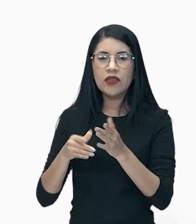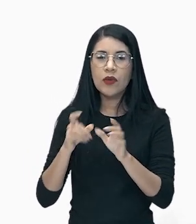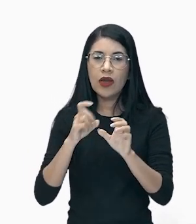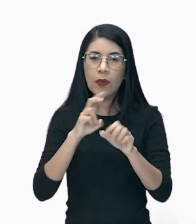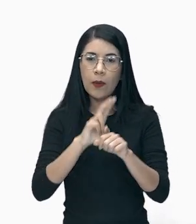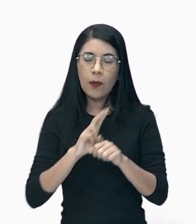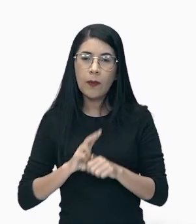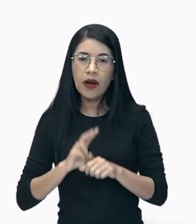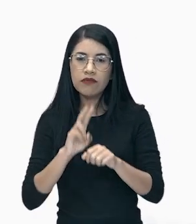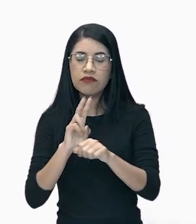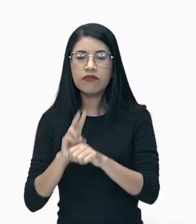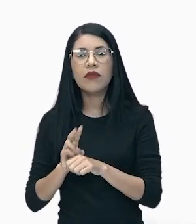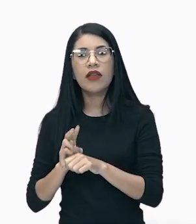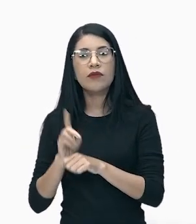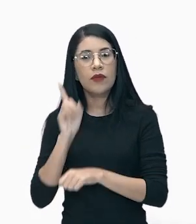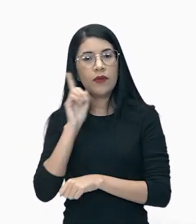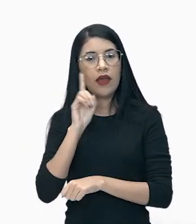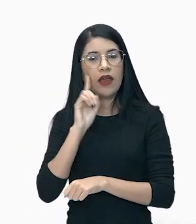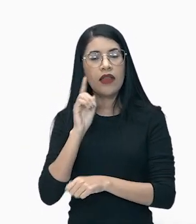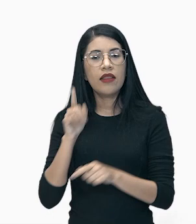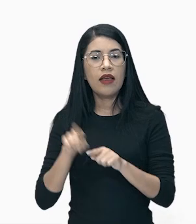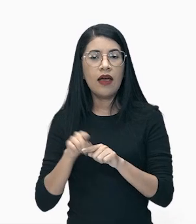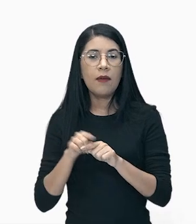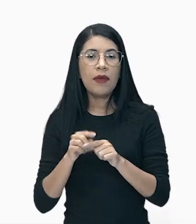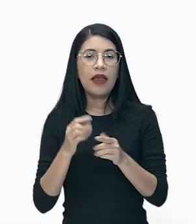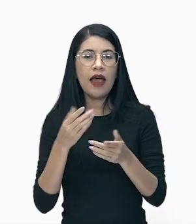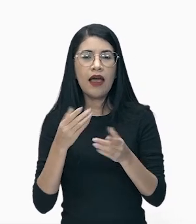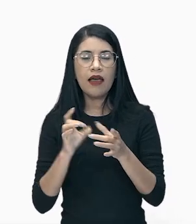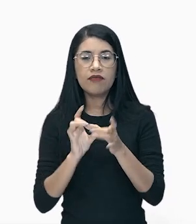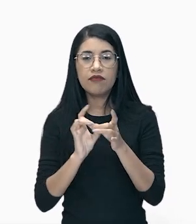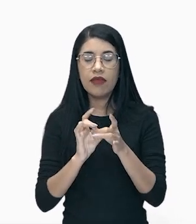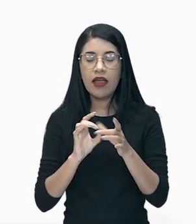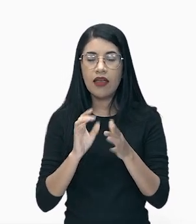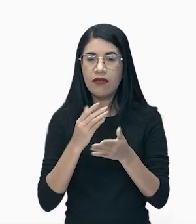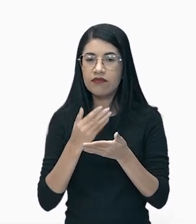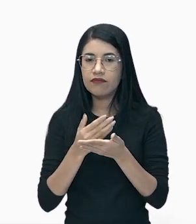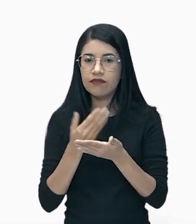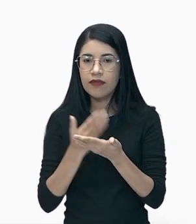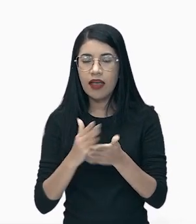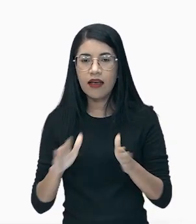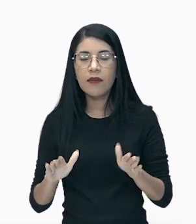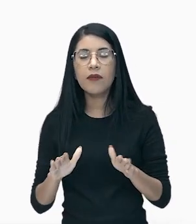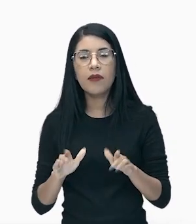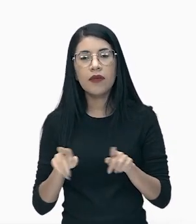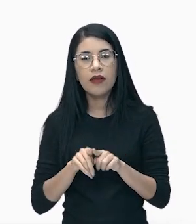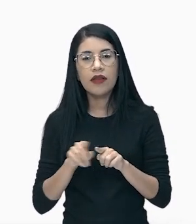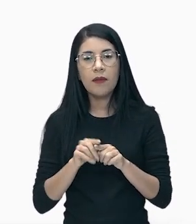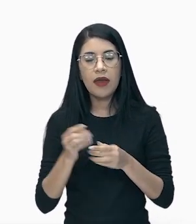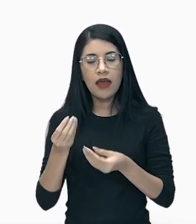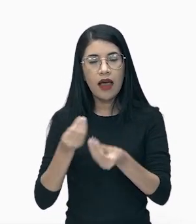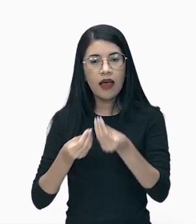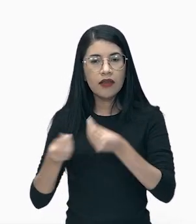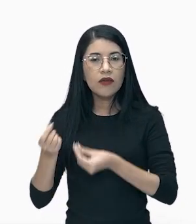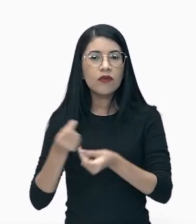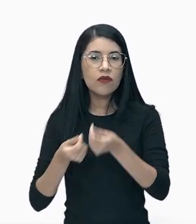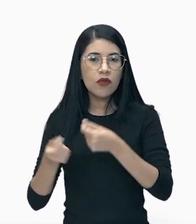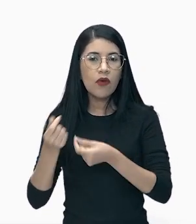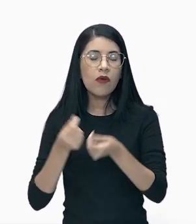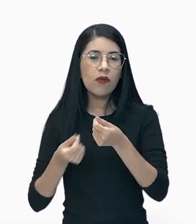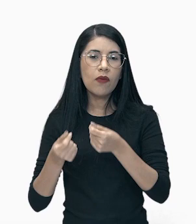trocas comerciais com os Estados Unidos. Tanto a Alemanha como o Reino Unido